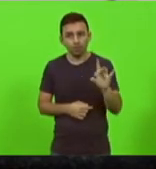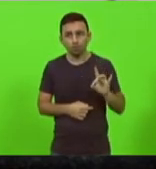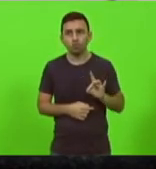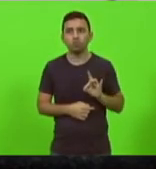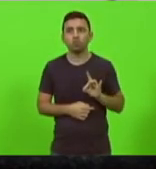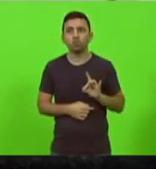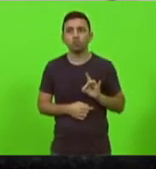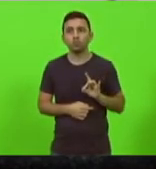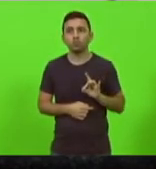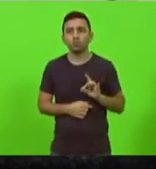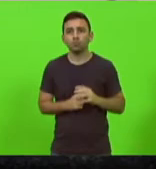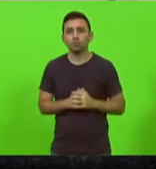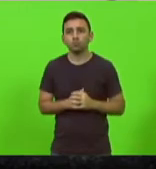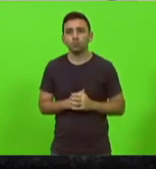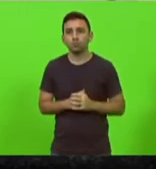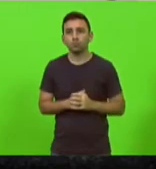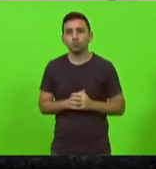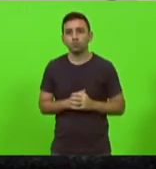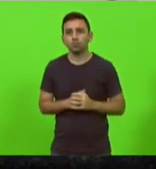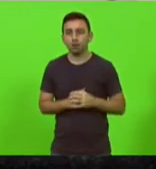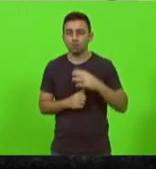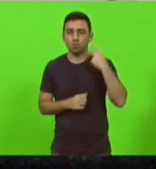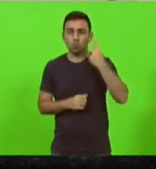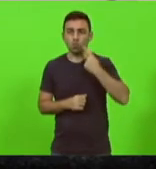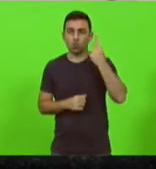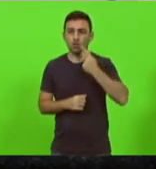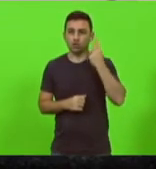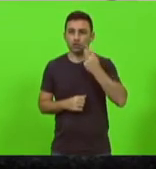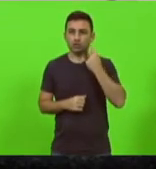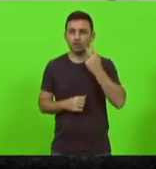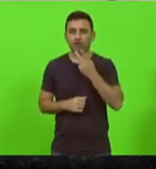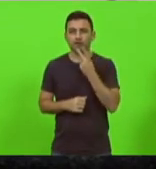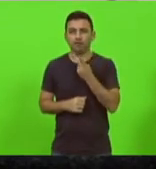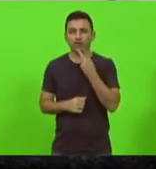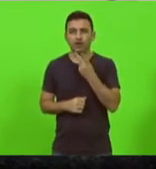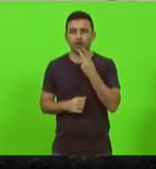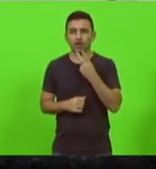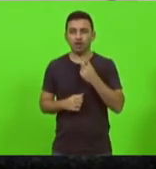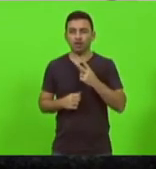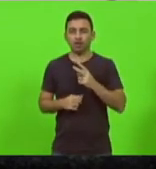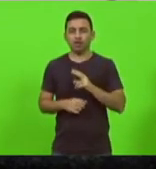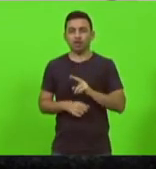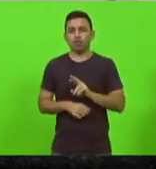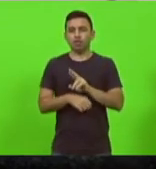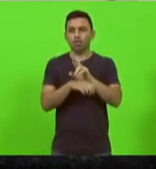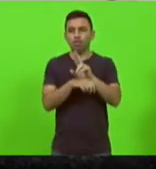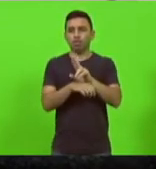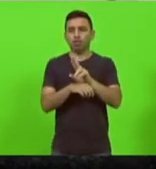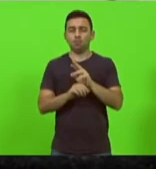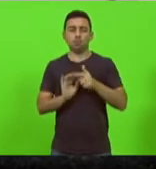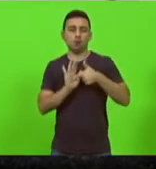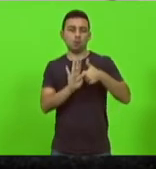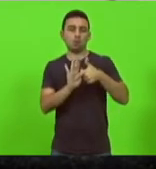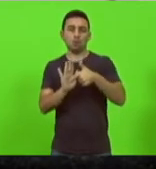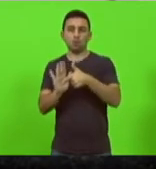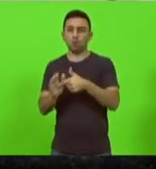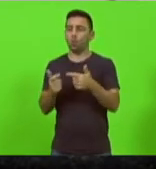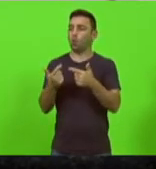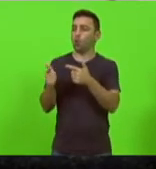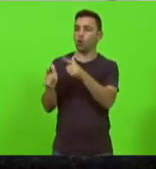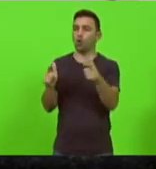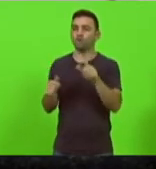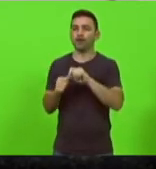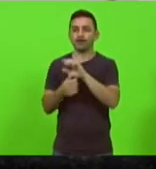mas essa política de fazer nome parecendo que os outros não estão fazendo nada não o